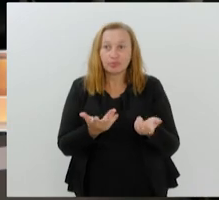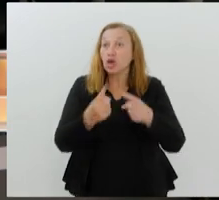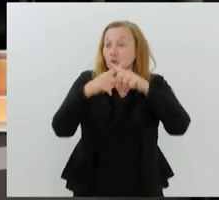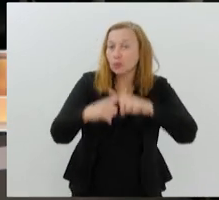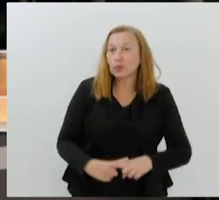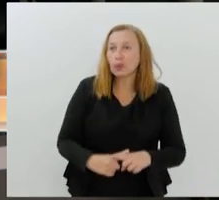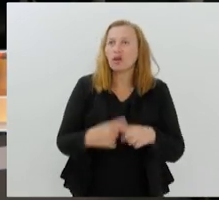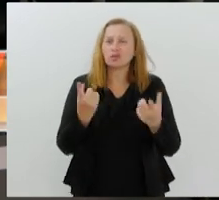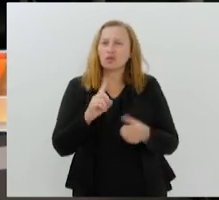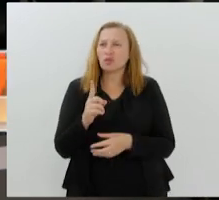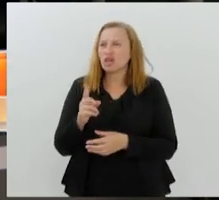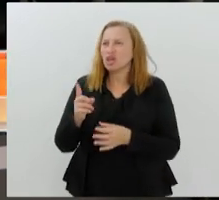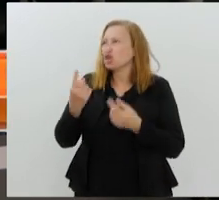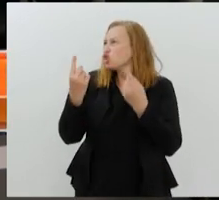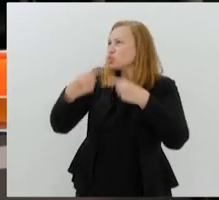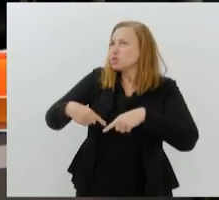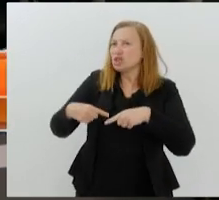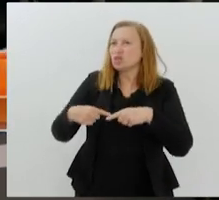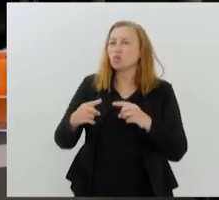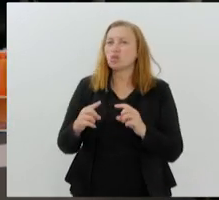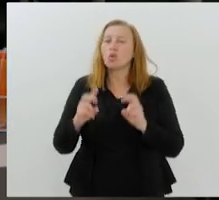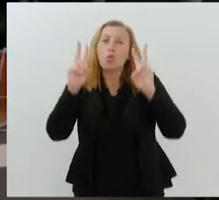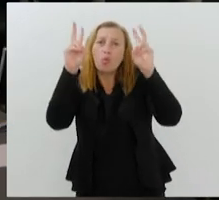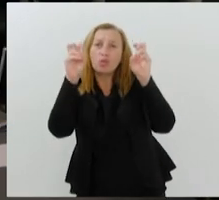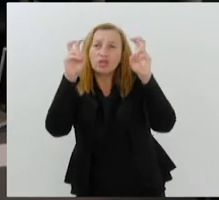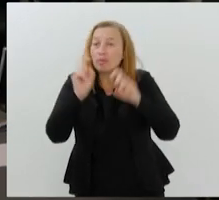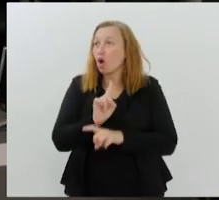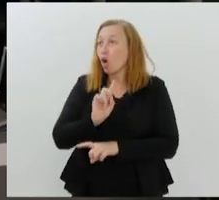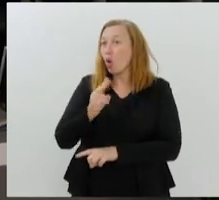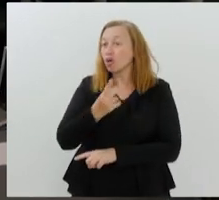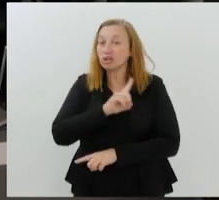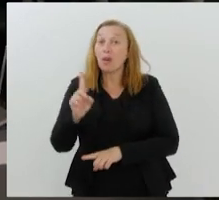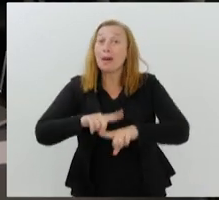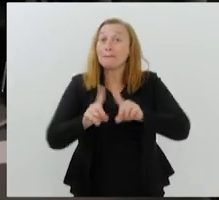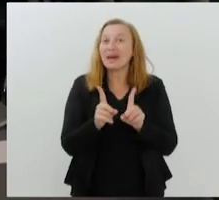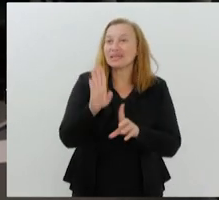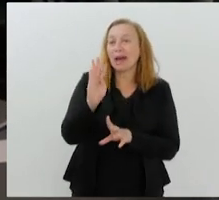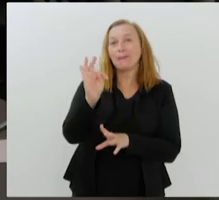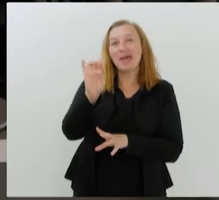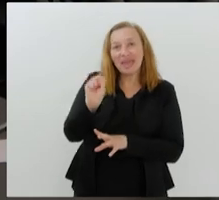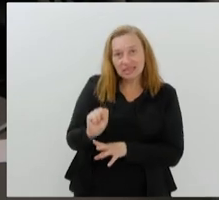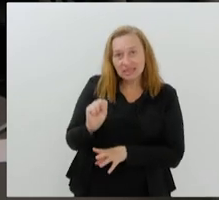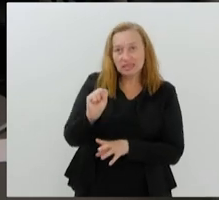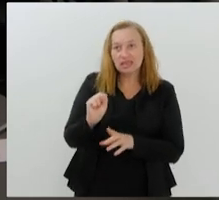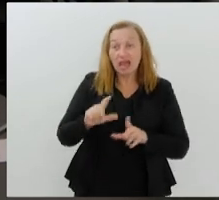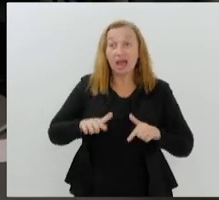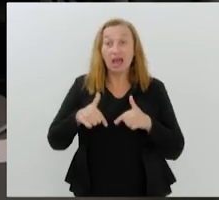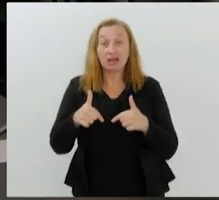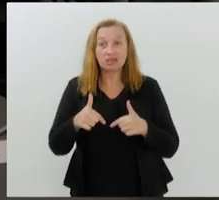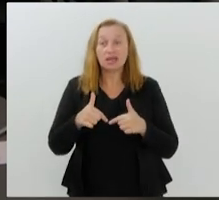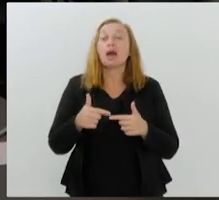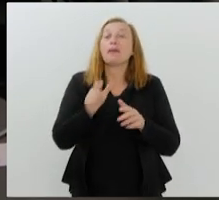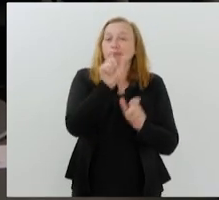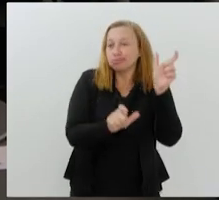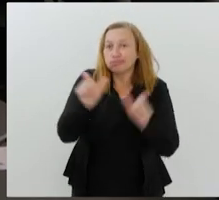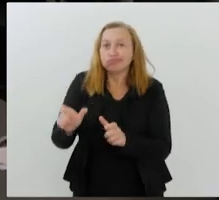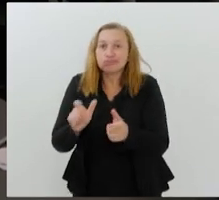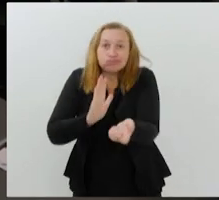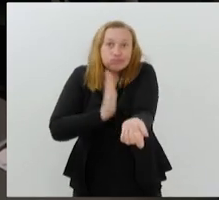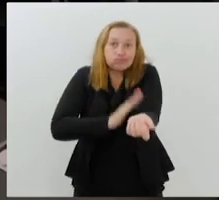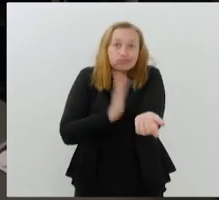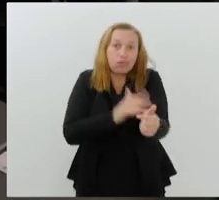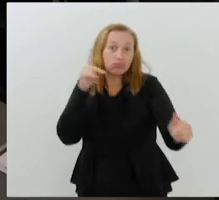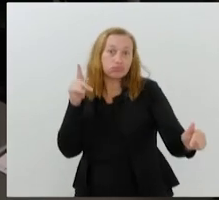discussão da liberação ou não do jogo. O fato é que a partir do momento que as bets estão funcionando e há pessoas viciadas, é necessária uma